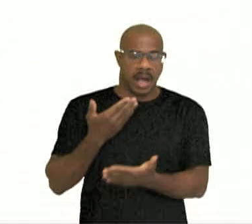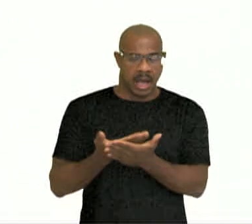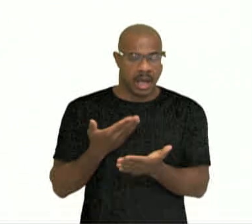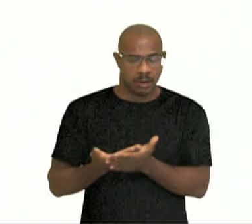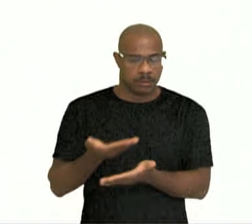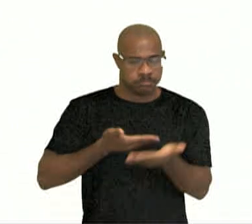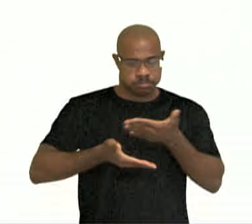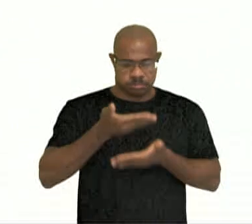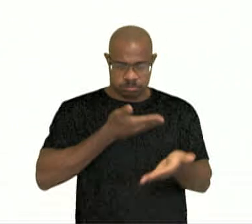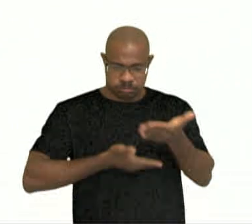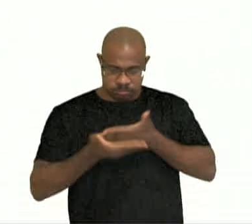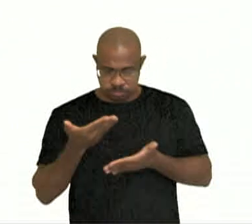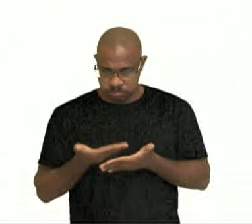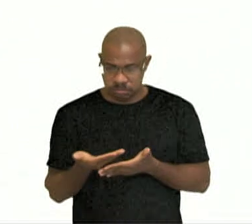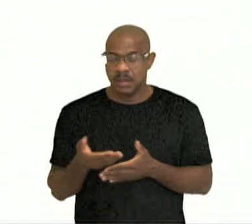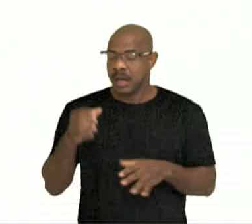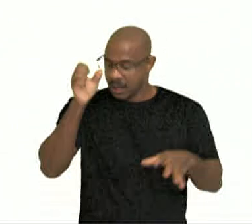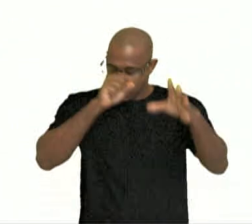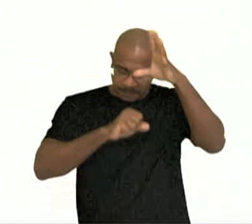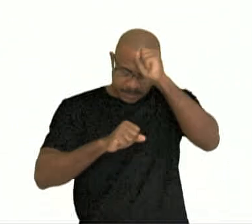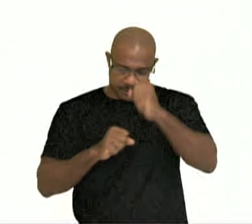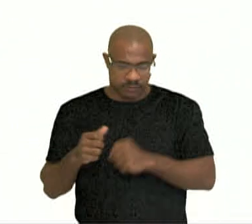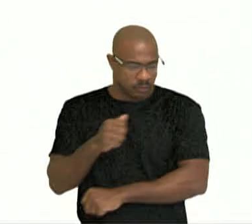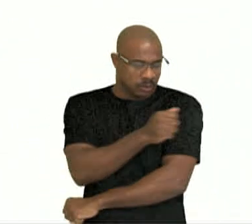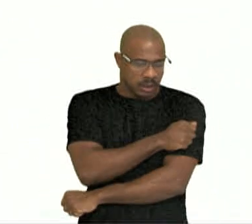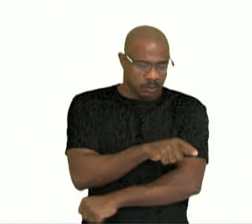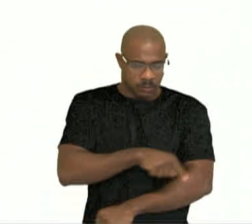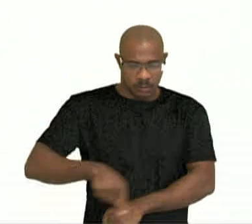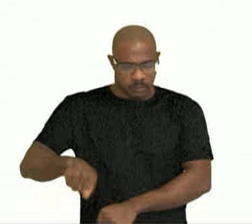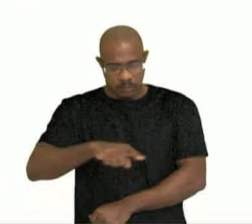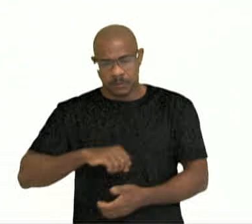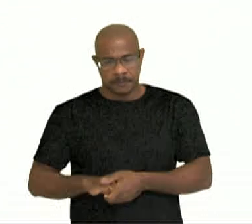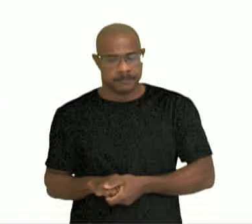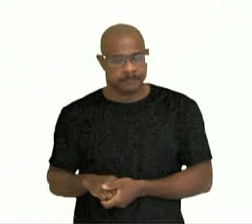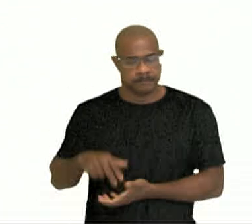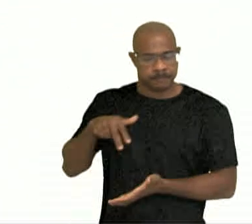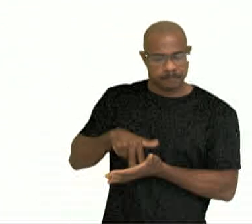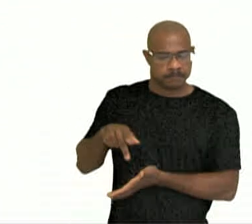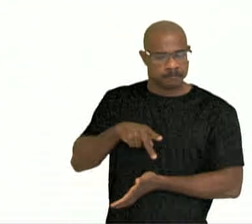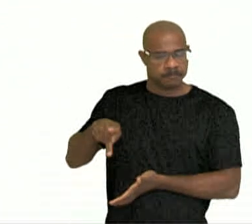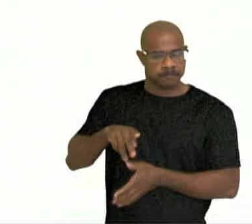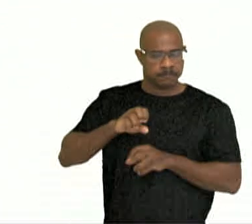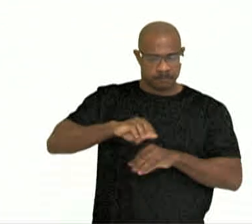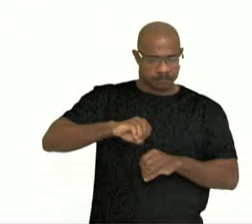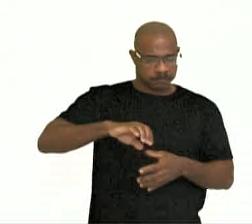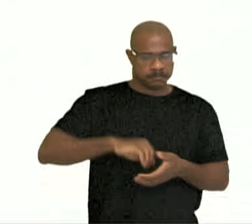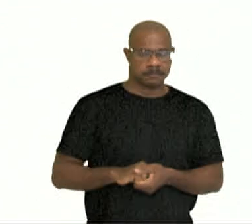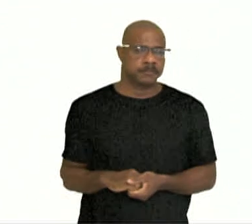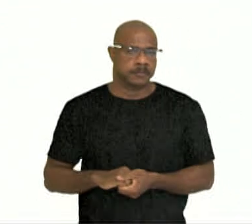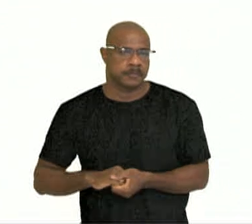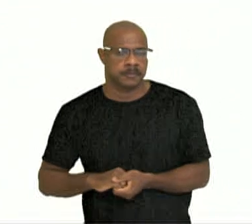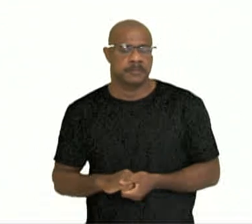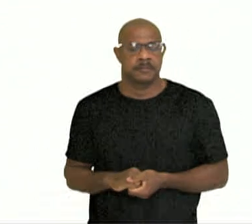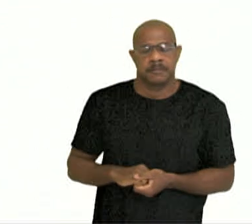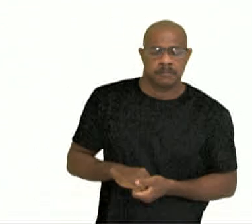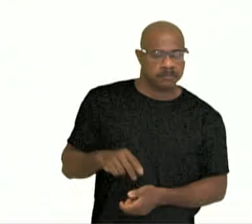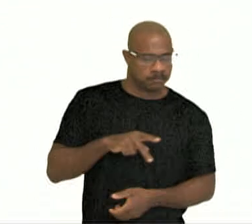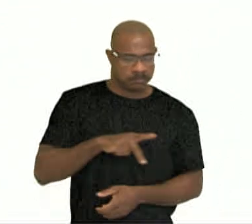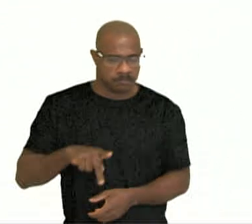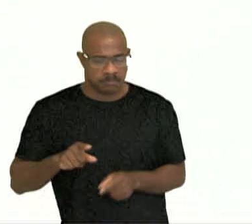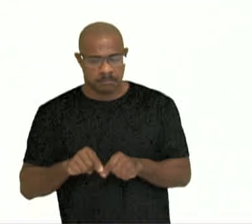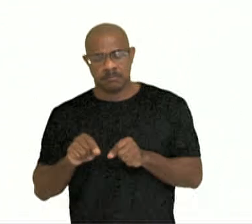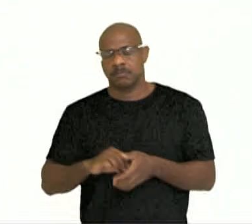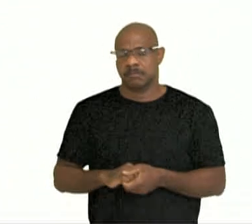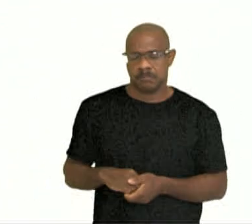torno de quem aprende, mediado por quem ensina. A docência se materializa